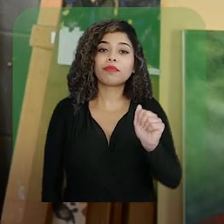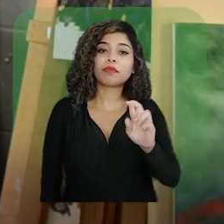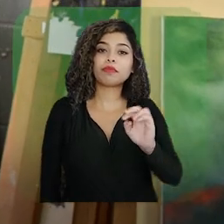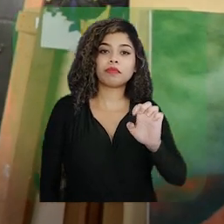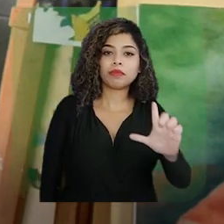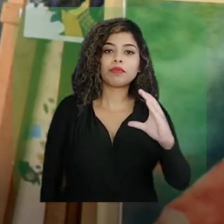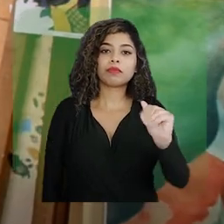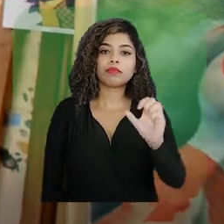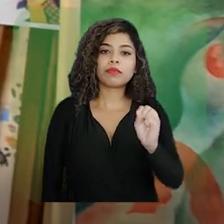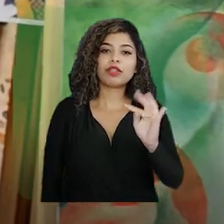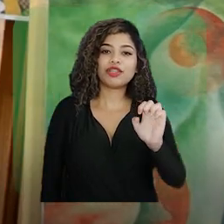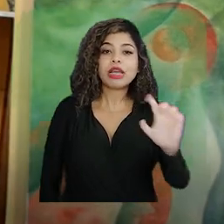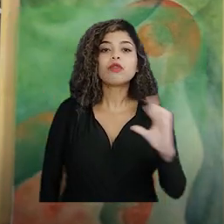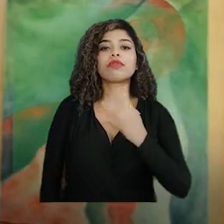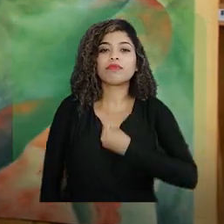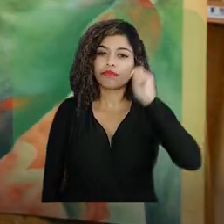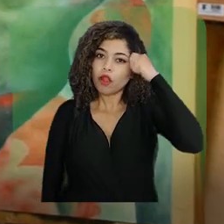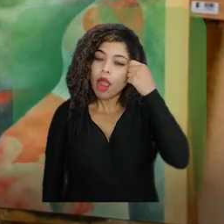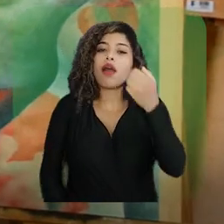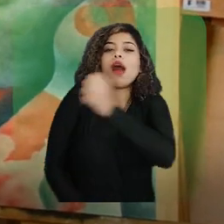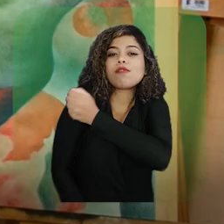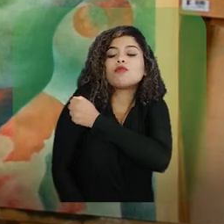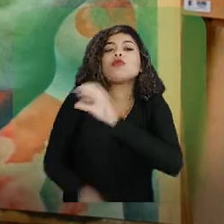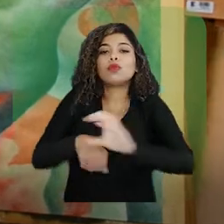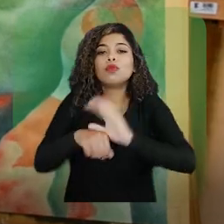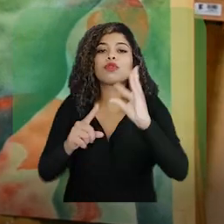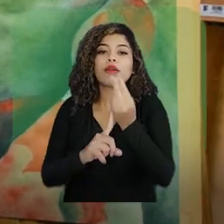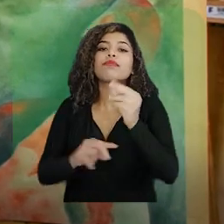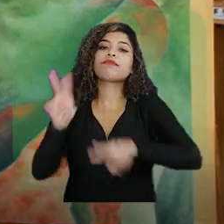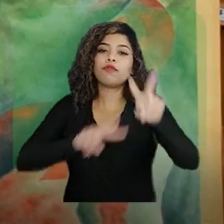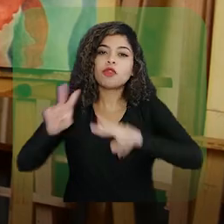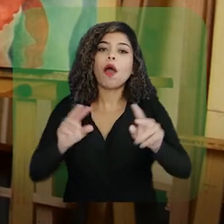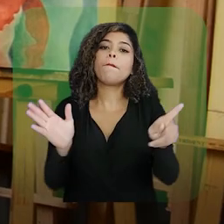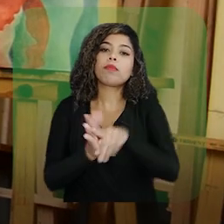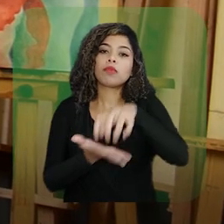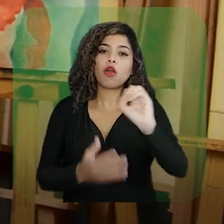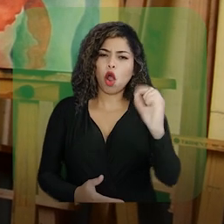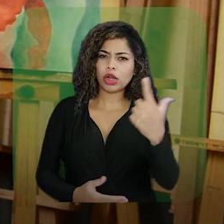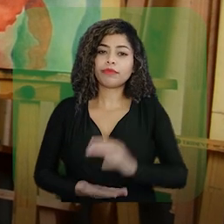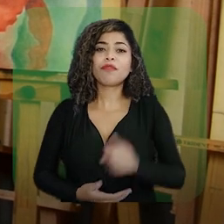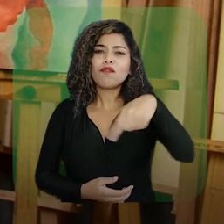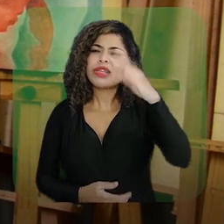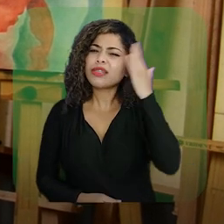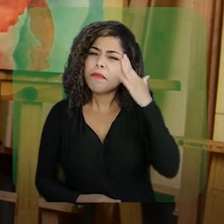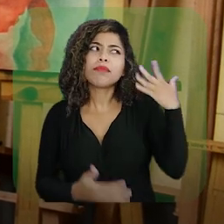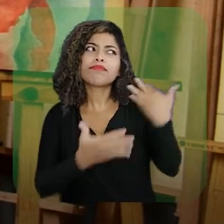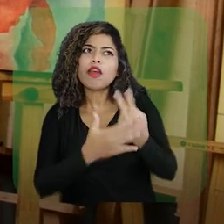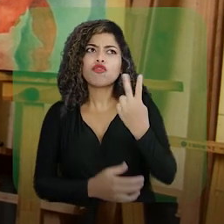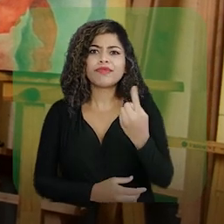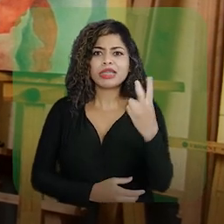Oi, sou Ariel Castiel, travesti preta, estudante de artes visuais do IFPE Olinda. Você sabia que o IFPE